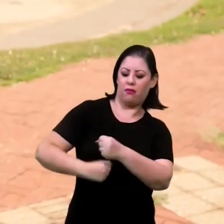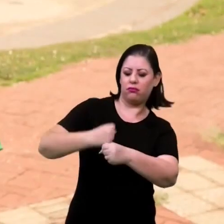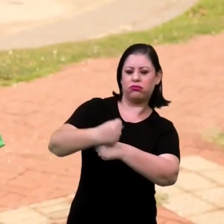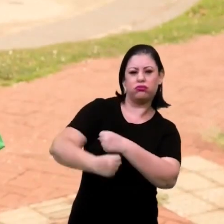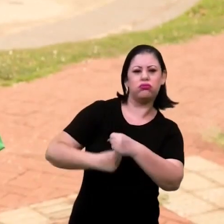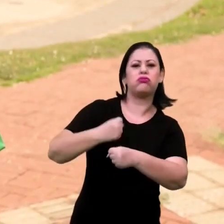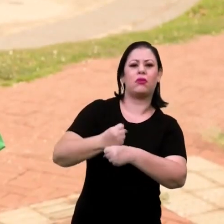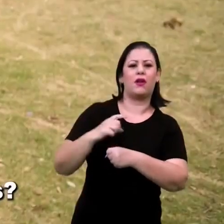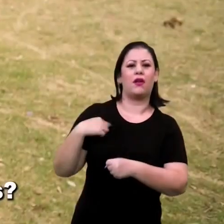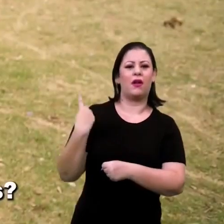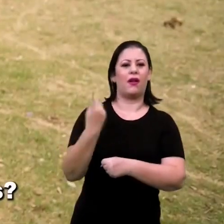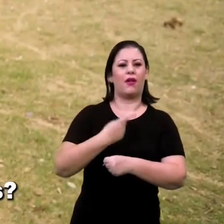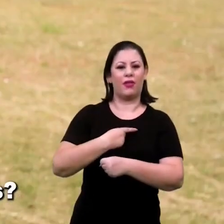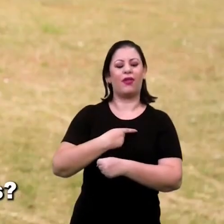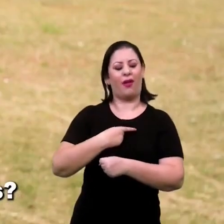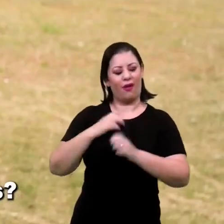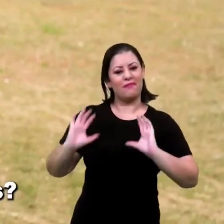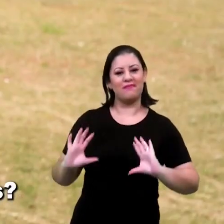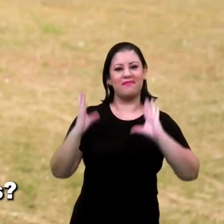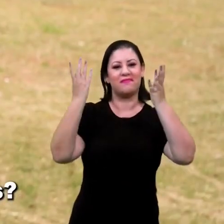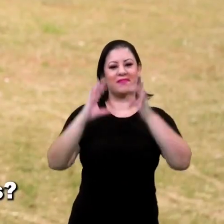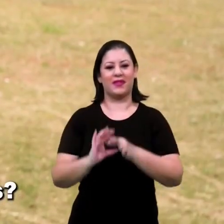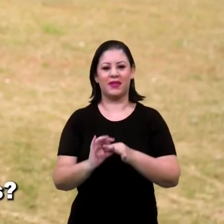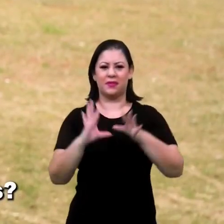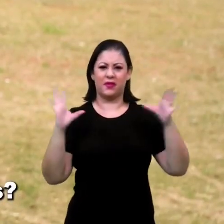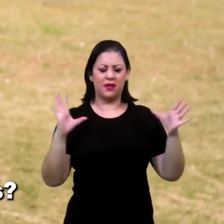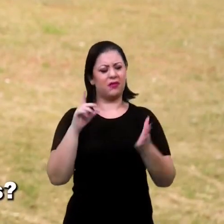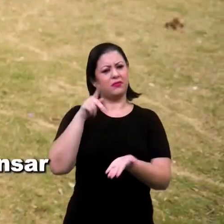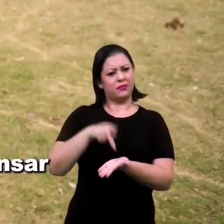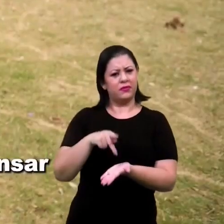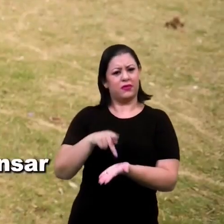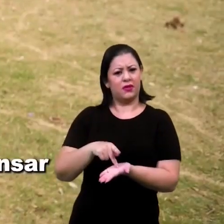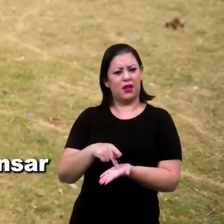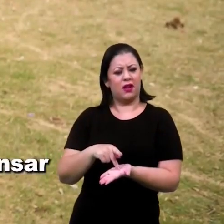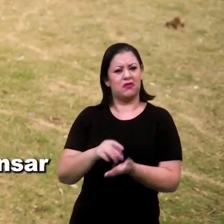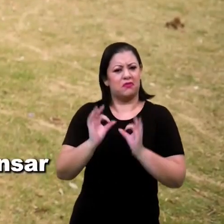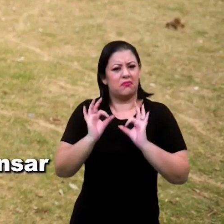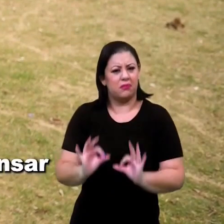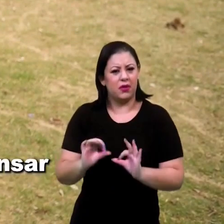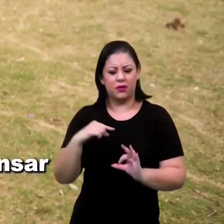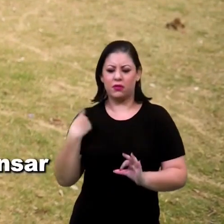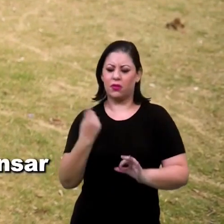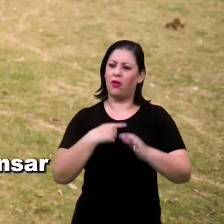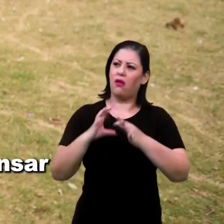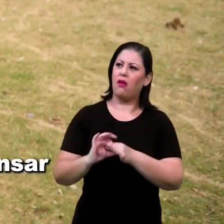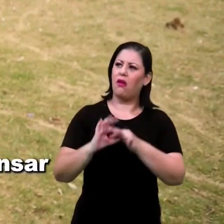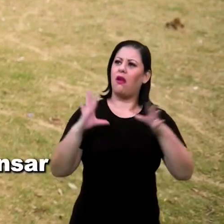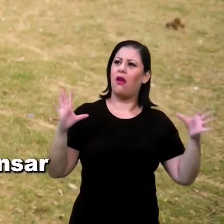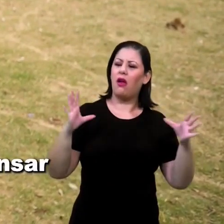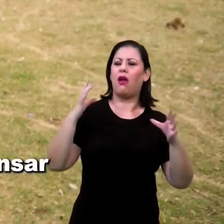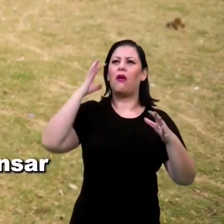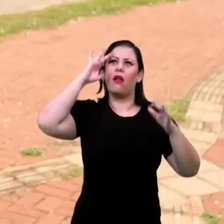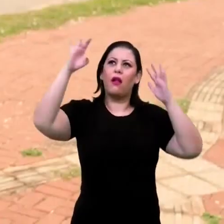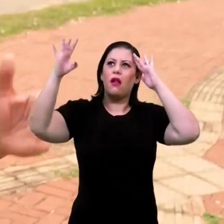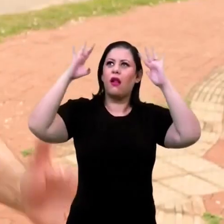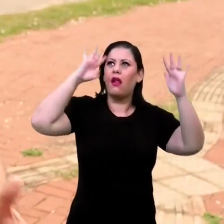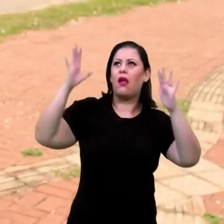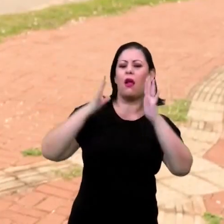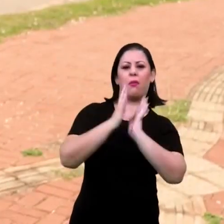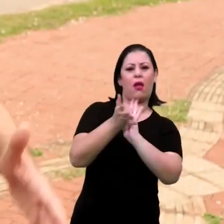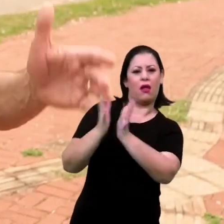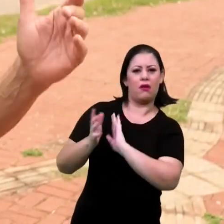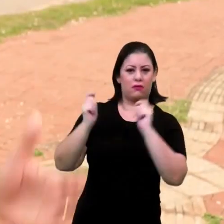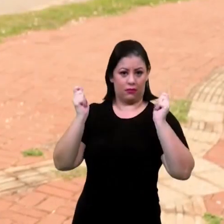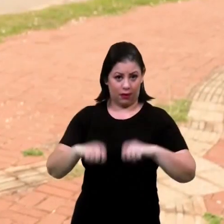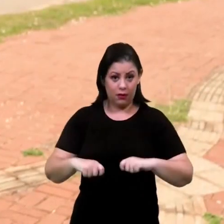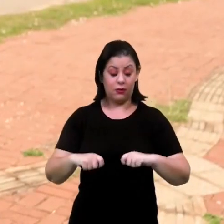como um sinal de liberdade. Verdade, mas será que realmente somos livres? Será que realmente podemos falar e pensar o que quisermos? A cada ano